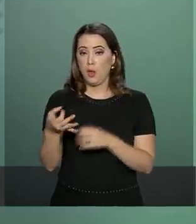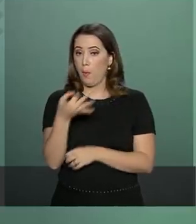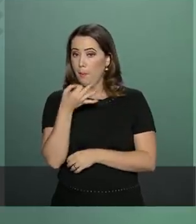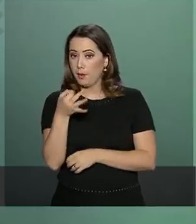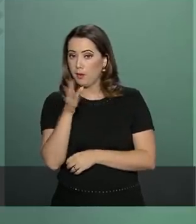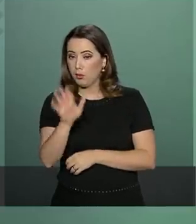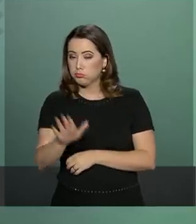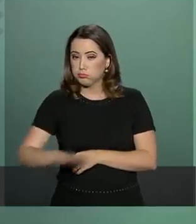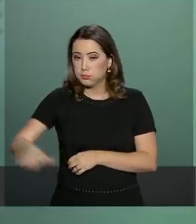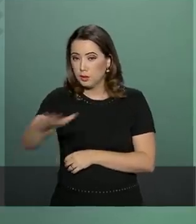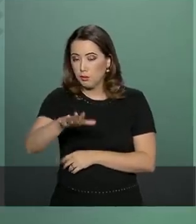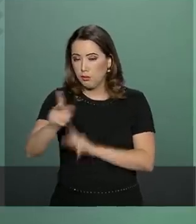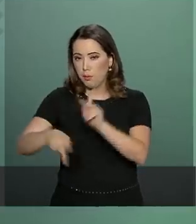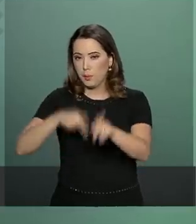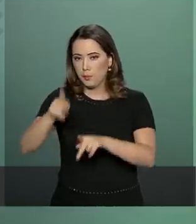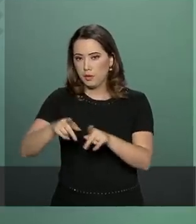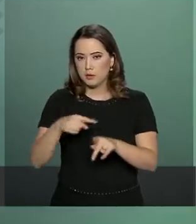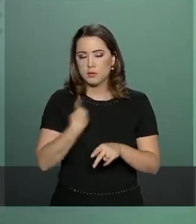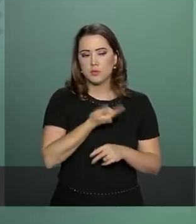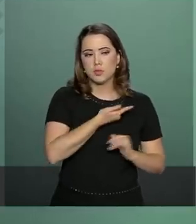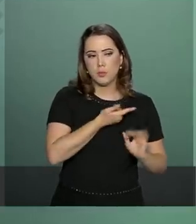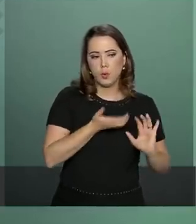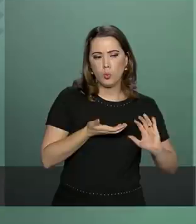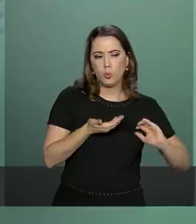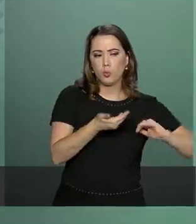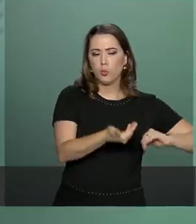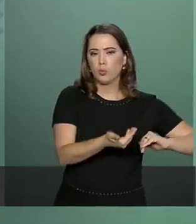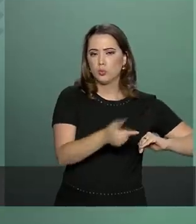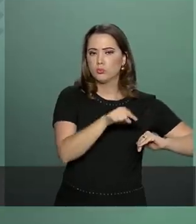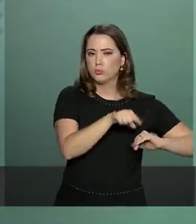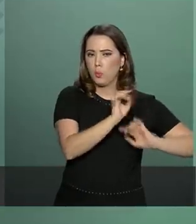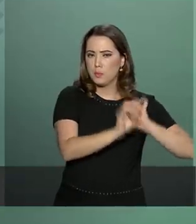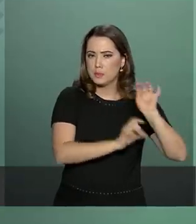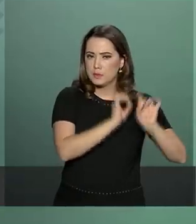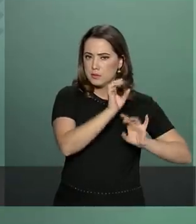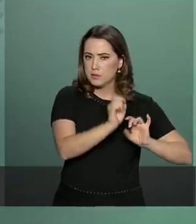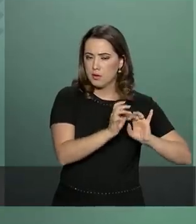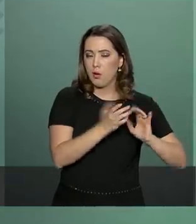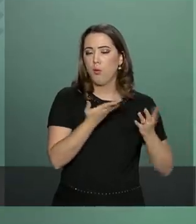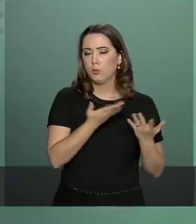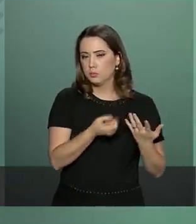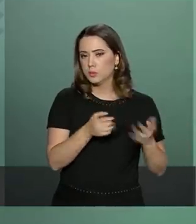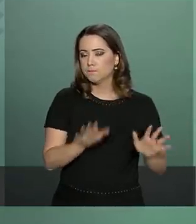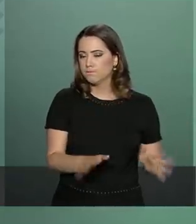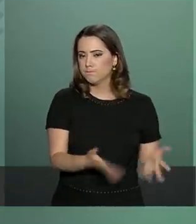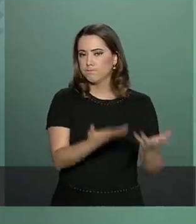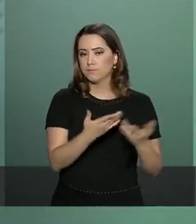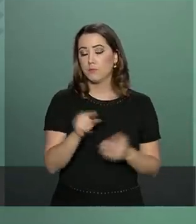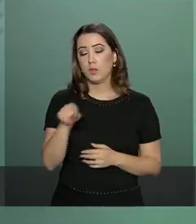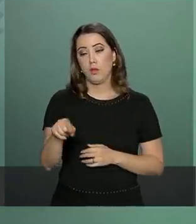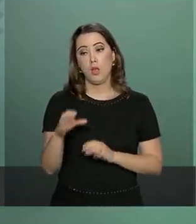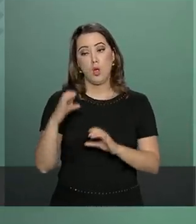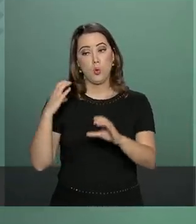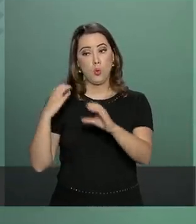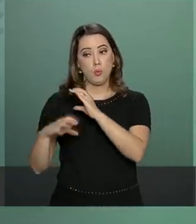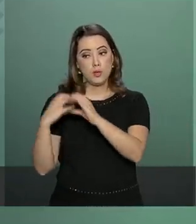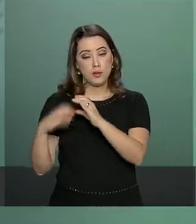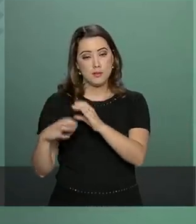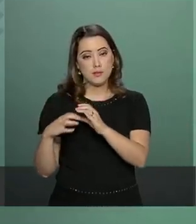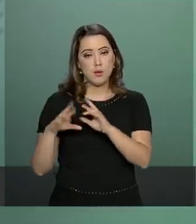de uma maneira geral, e os nossos congressistas, de uma maneira especial. Claro que o tipo de comunicação